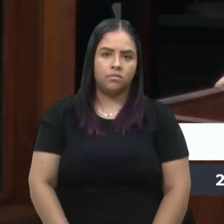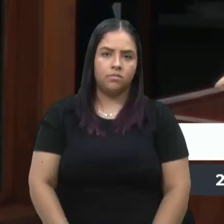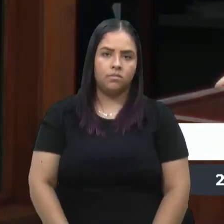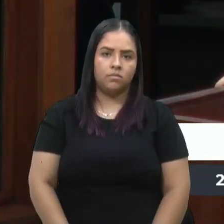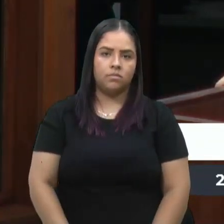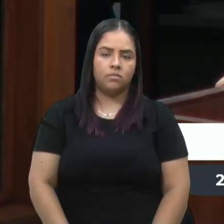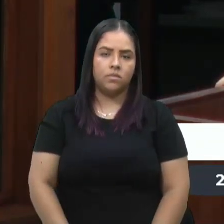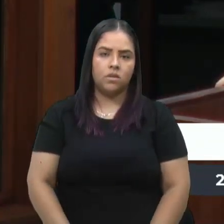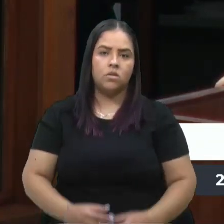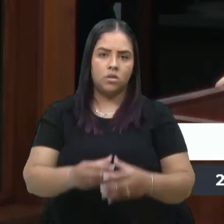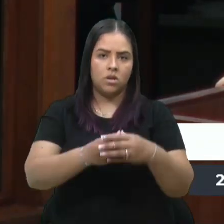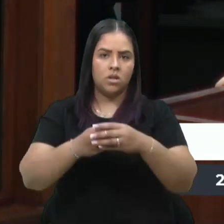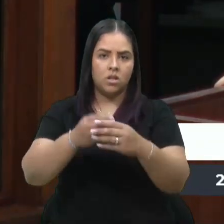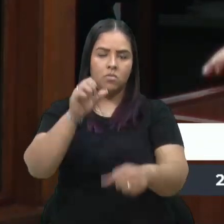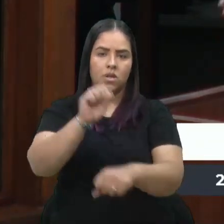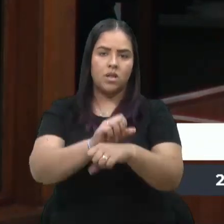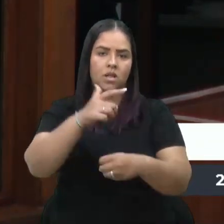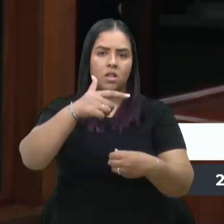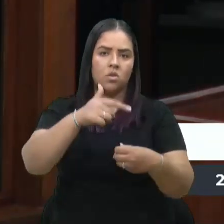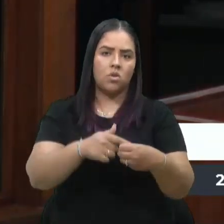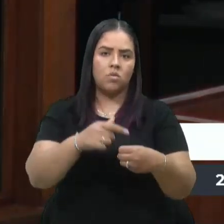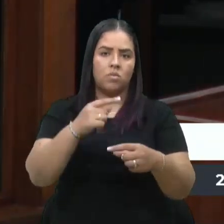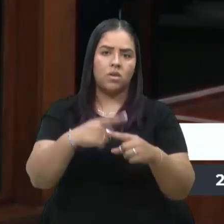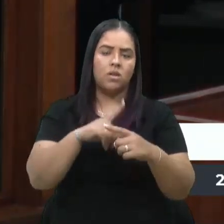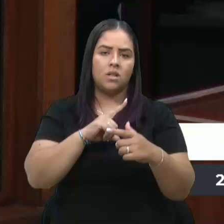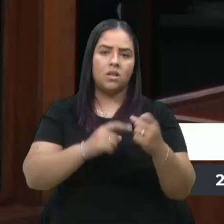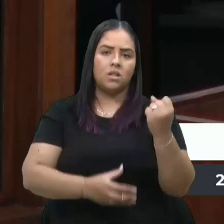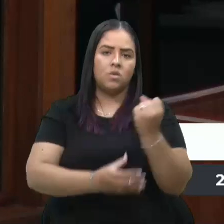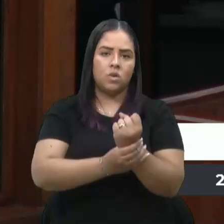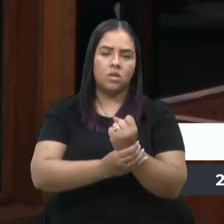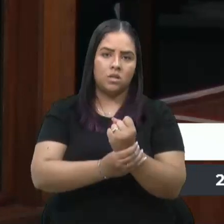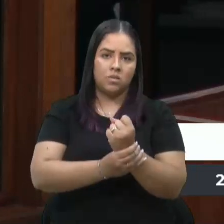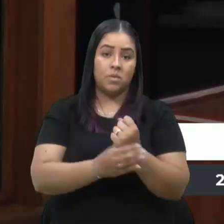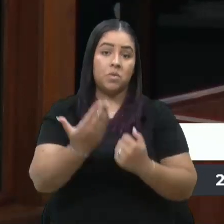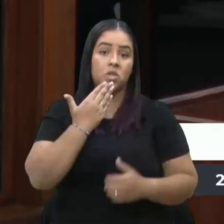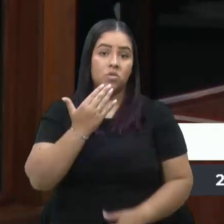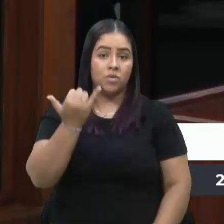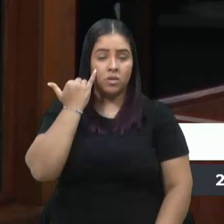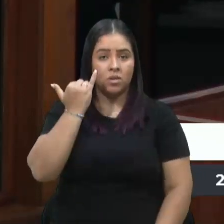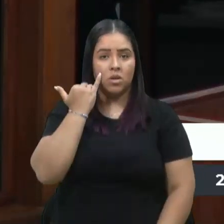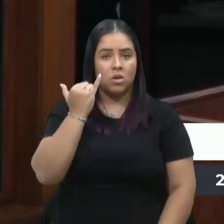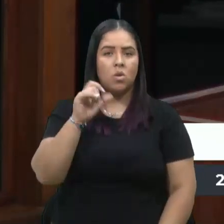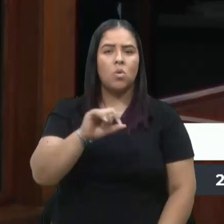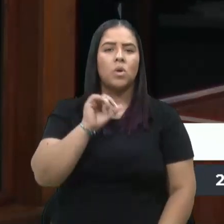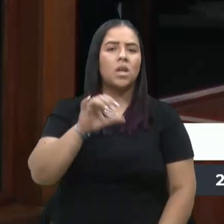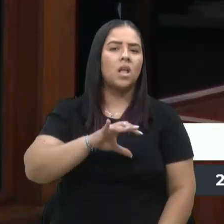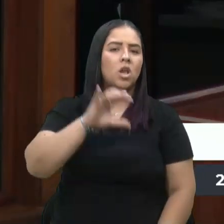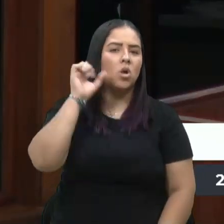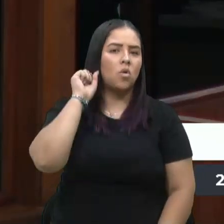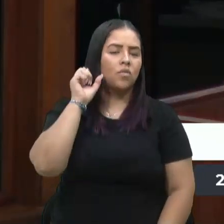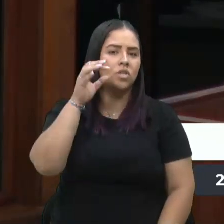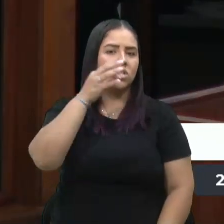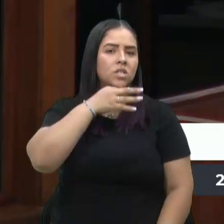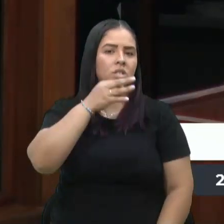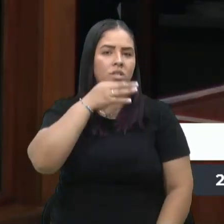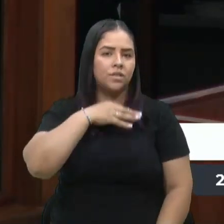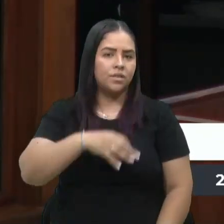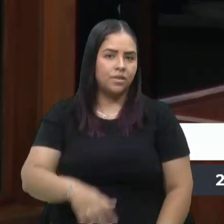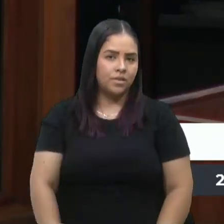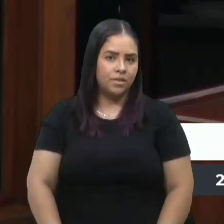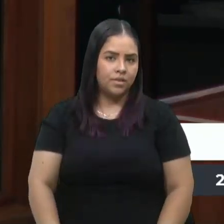O turista para em um posto de gasolina, porque ele se sente seguro para pedir informação em um posto de gasolina, e ele ouve o quê sobre Caxias do Sul?